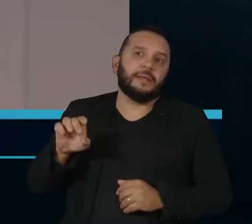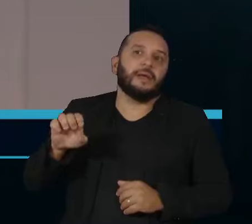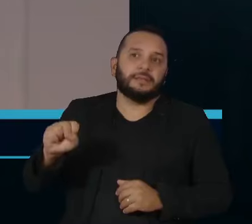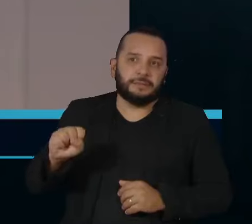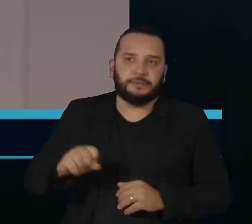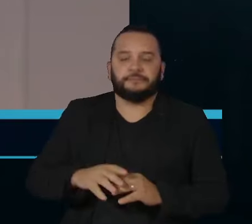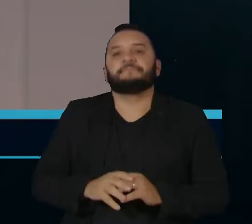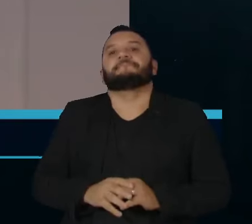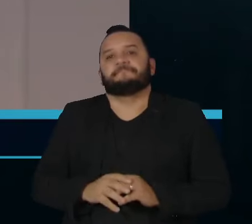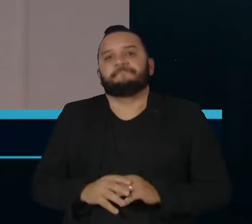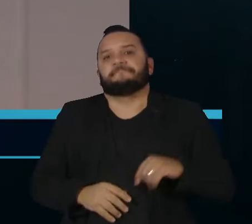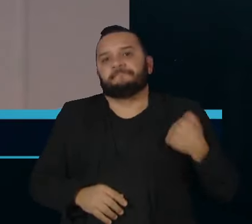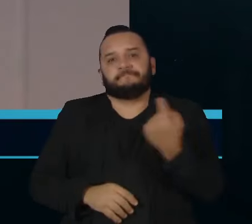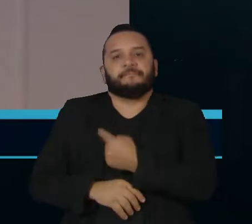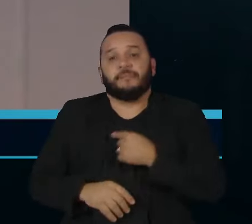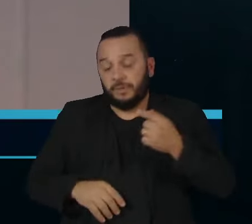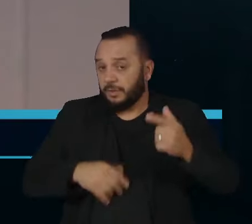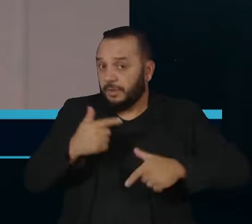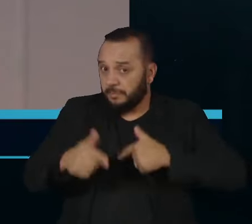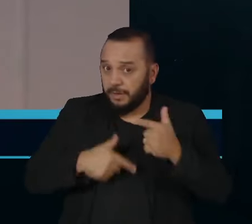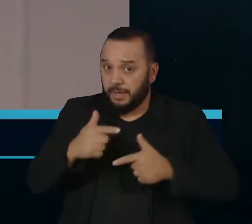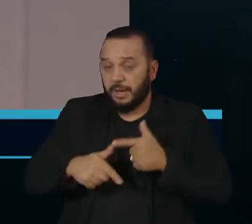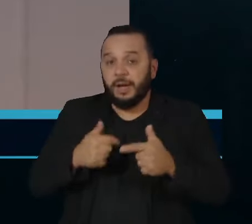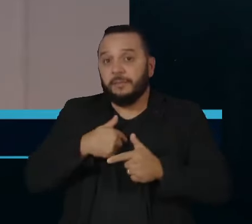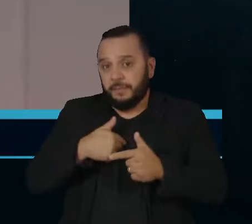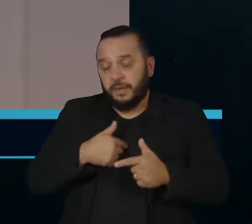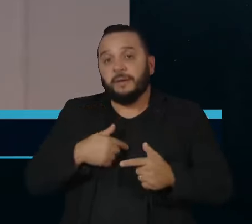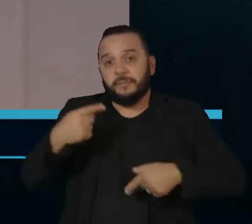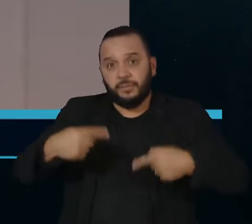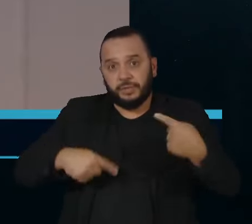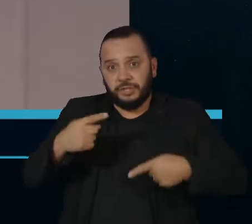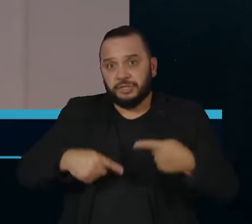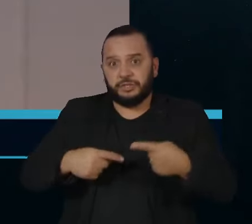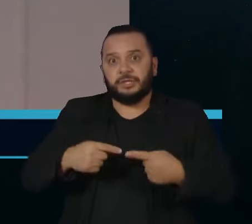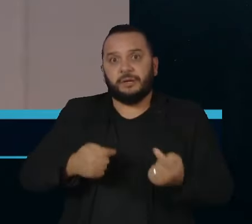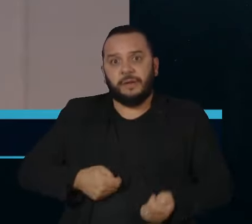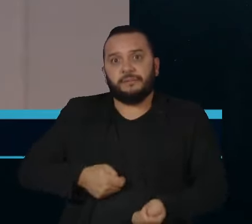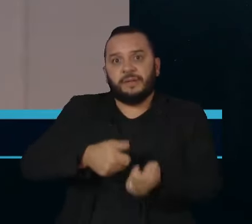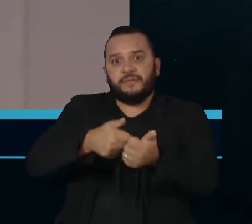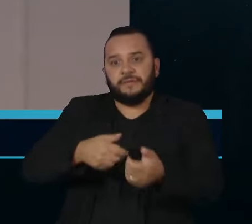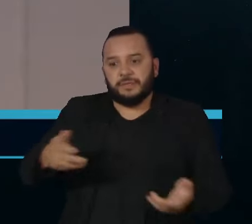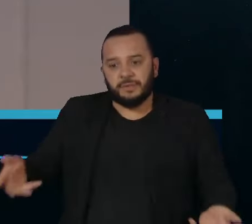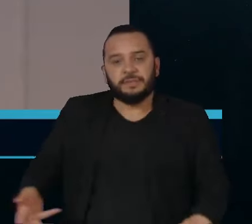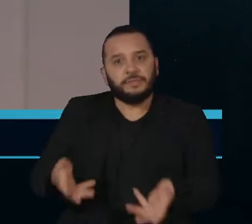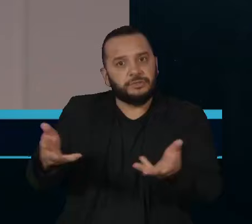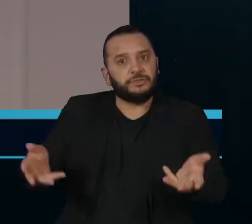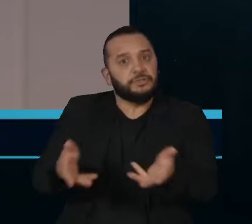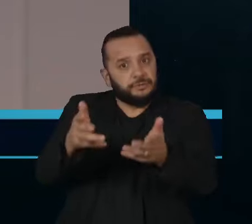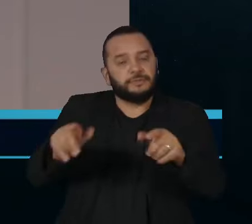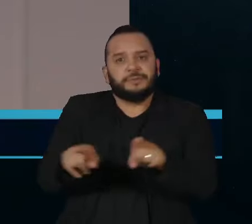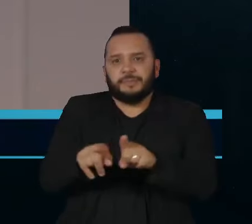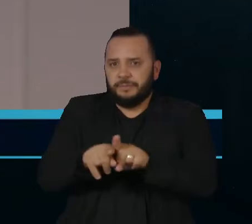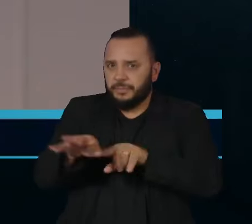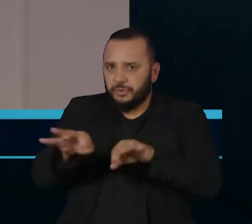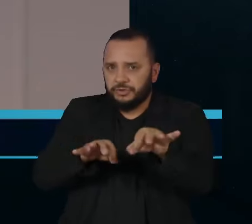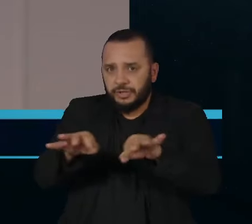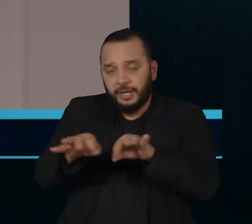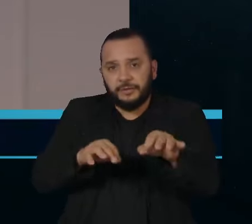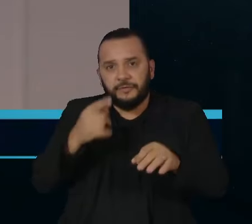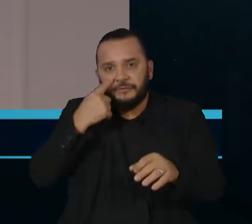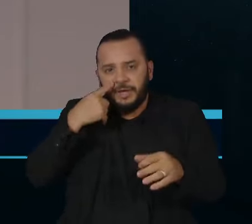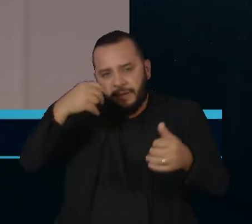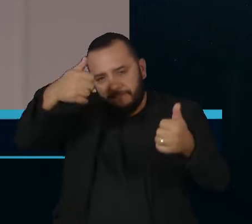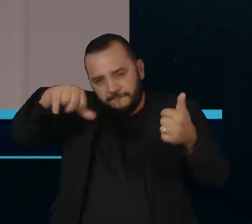as políticas de incentivo, para que a gente aumente os programas, revisando-os sempre, para que a gente não mantenha nenhum